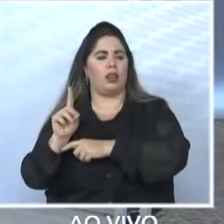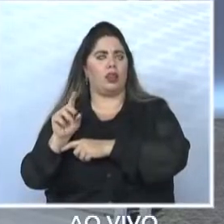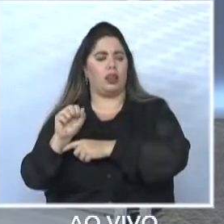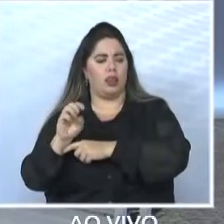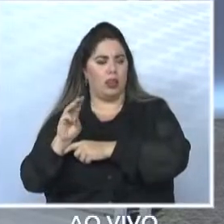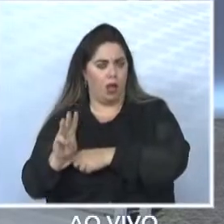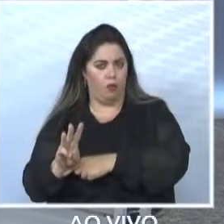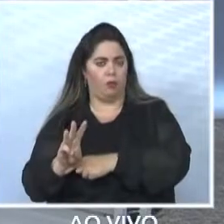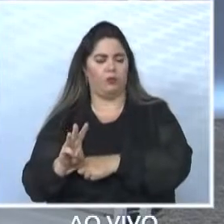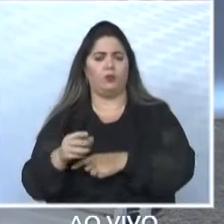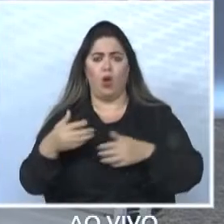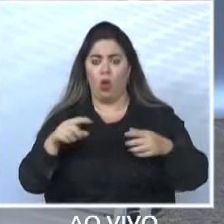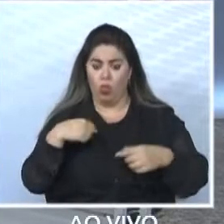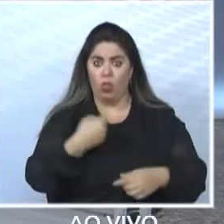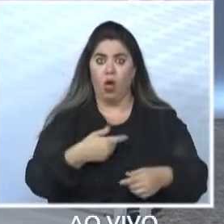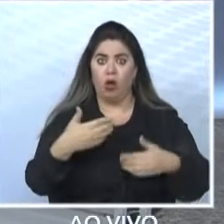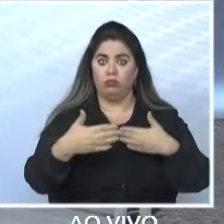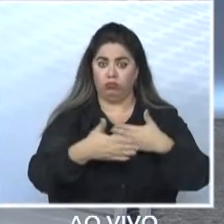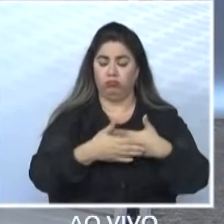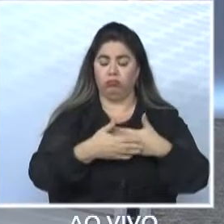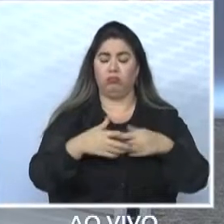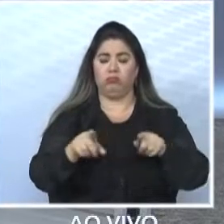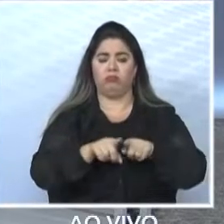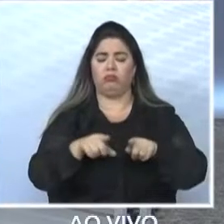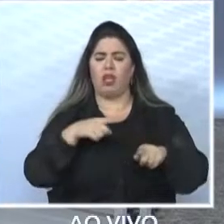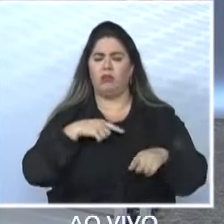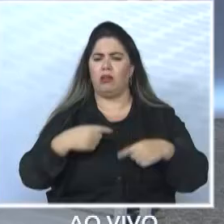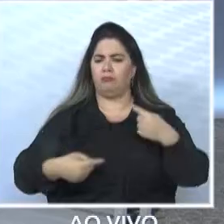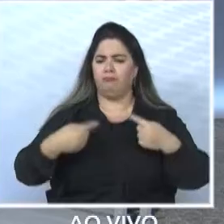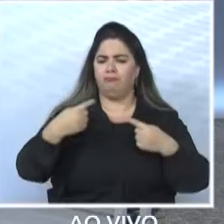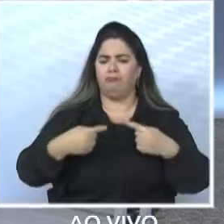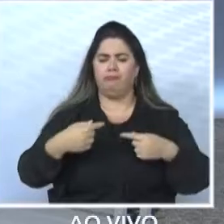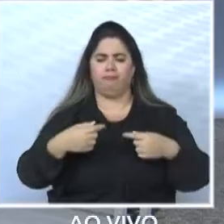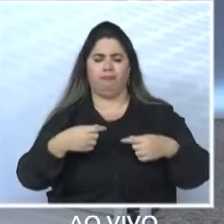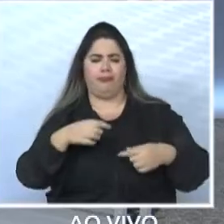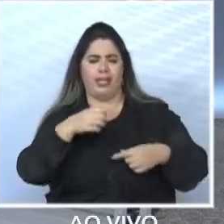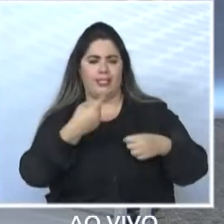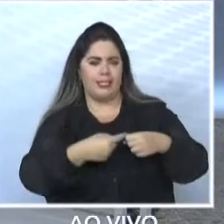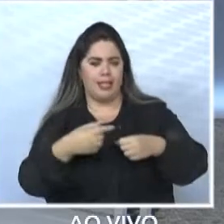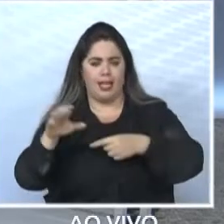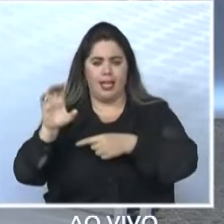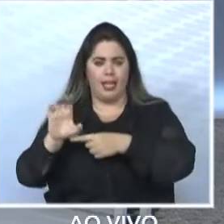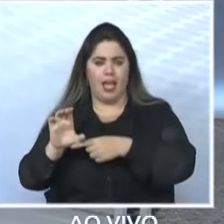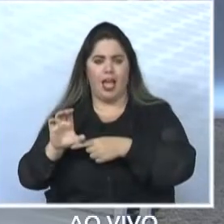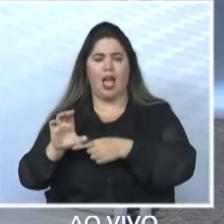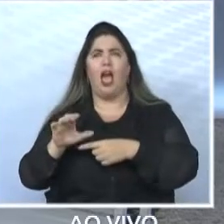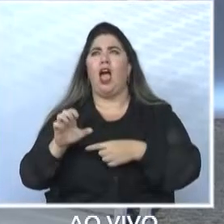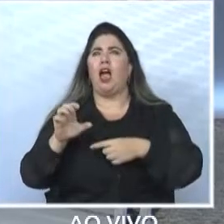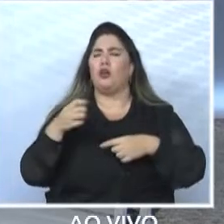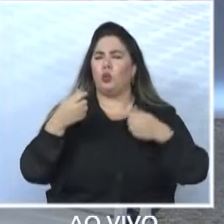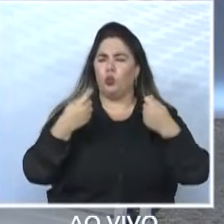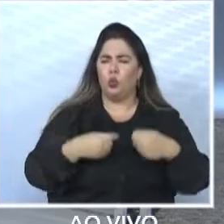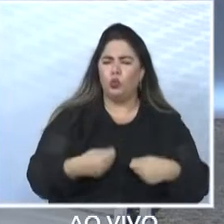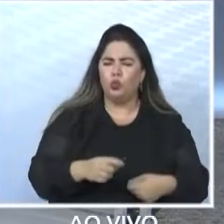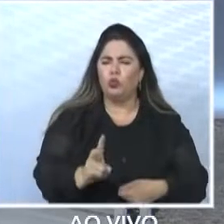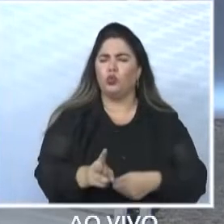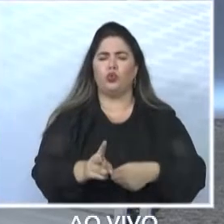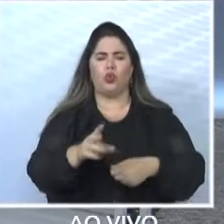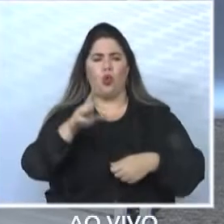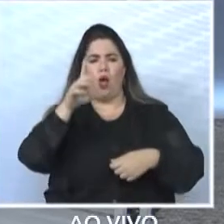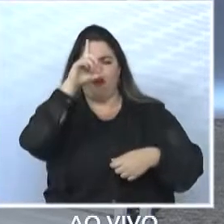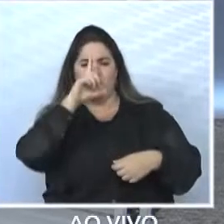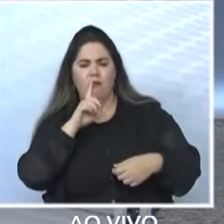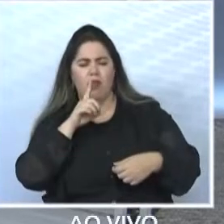Ribeirão Preto, que existe essa briga municipal-Estado para manter na fase amarela, fase verde, voltar depois para a fase vermelha quando